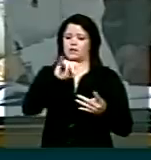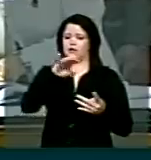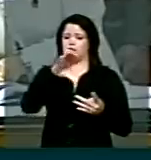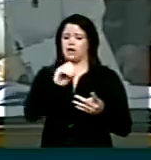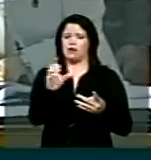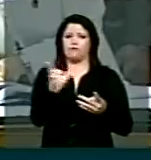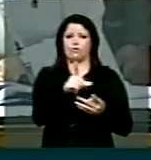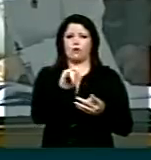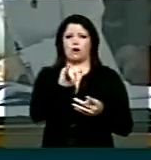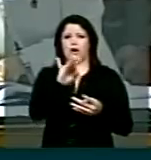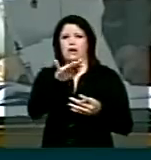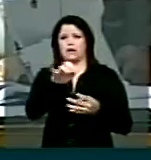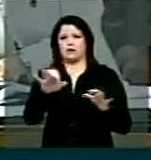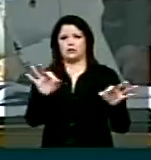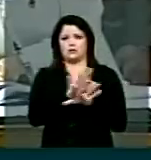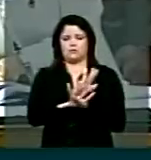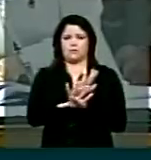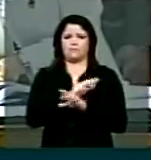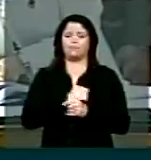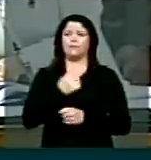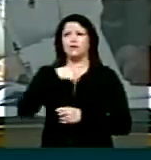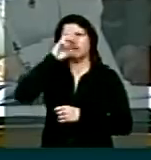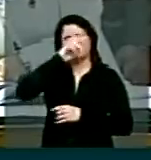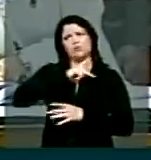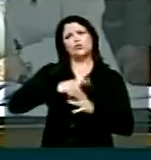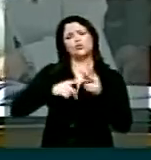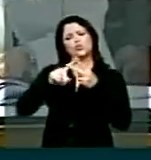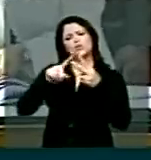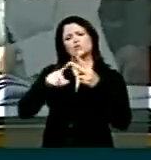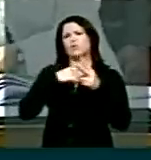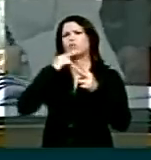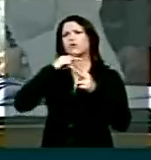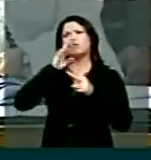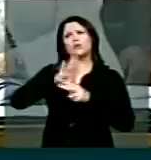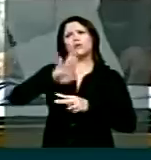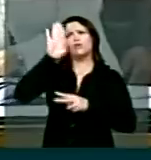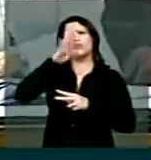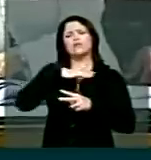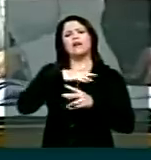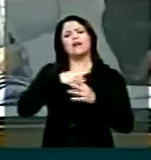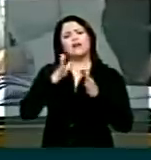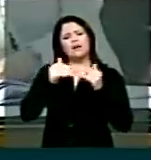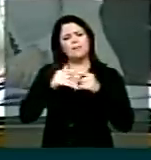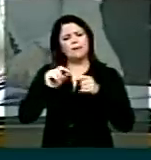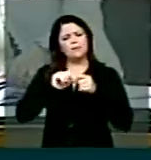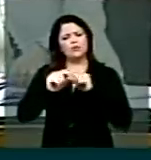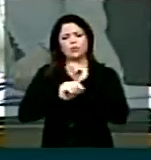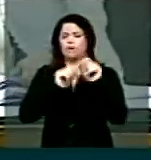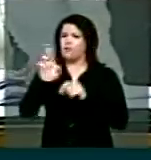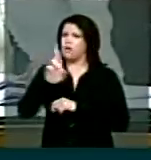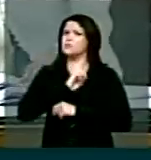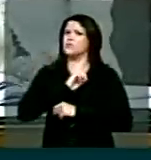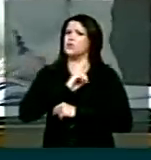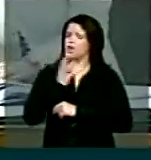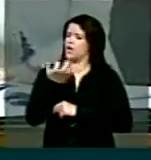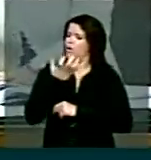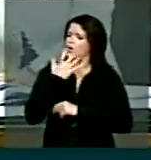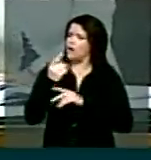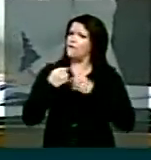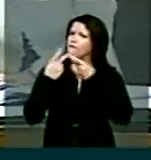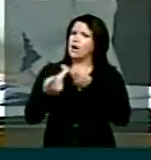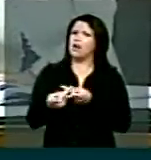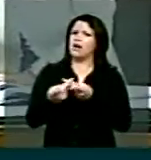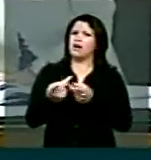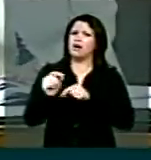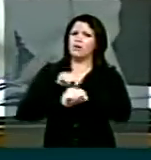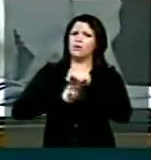Eu tenho duas questões de ordem, que são questões de ordem que a senhora vai ter que responder e eu quero constear. Eu